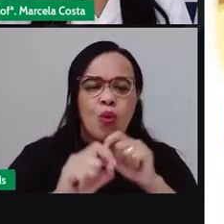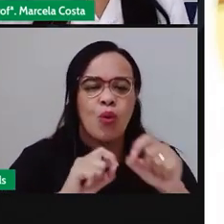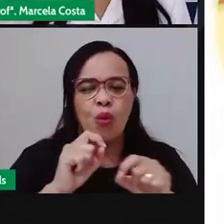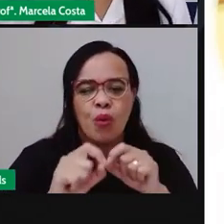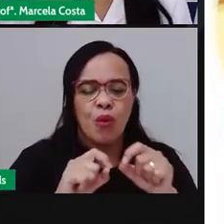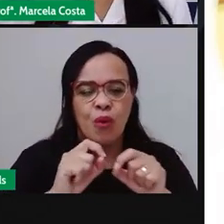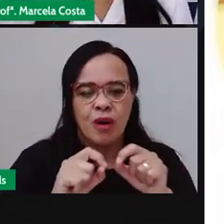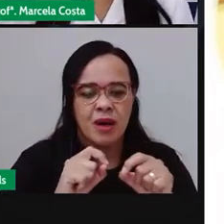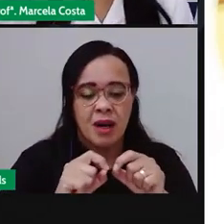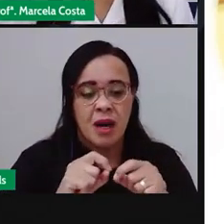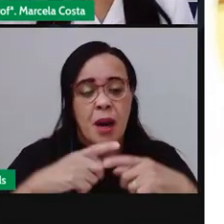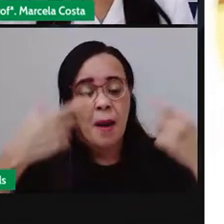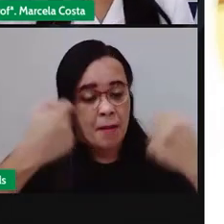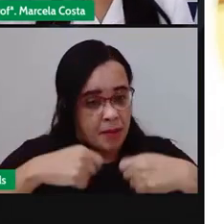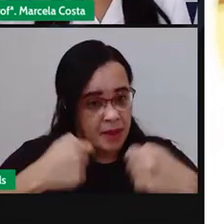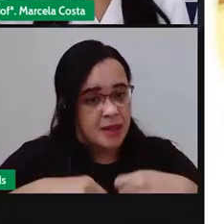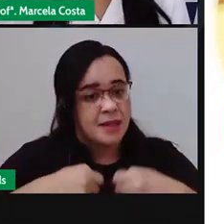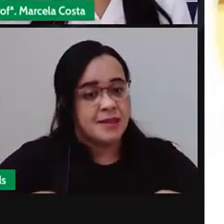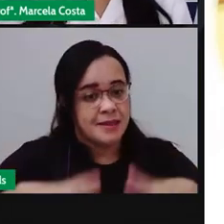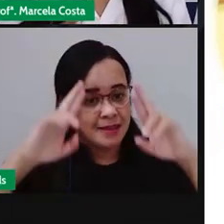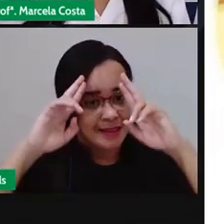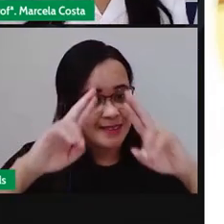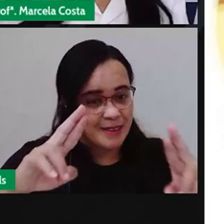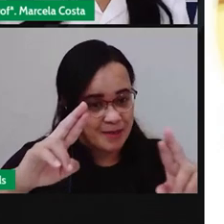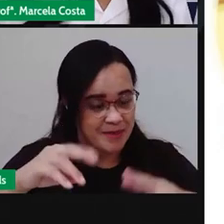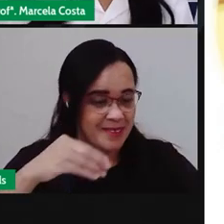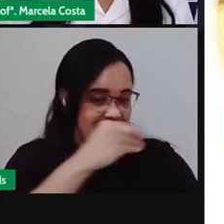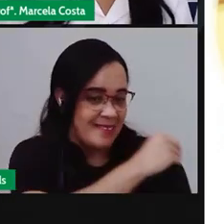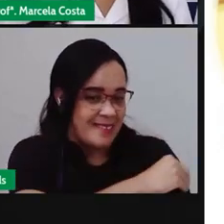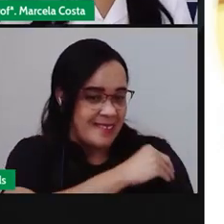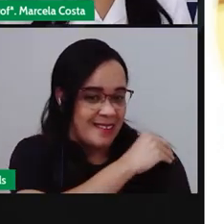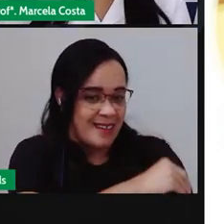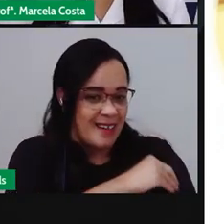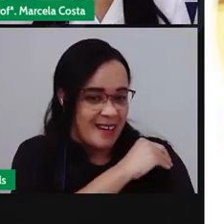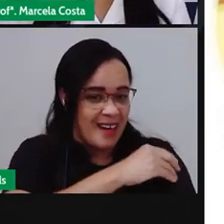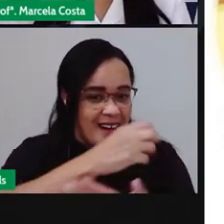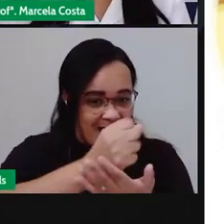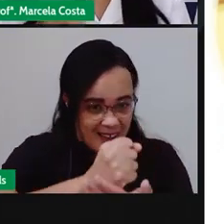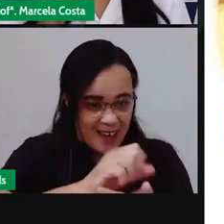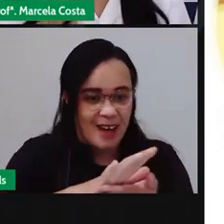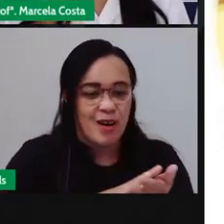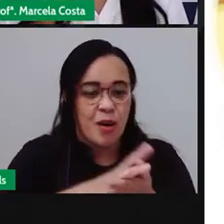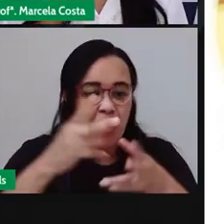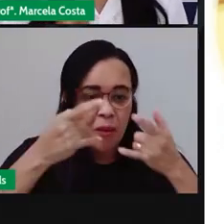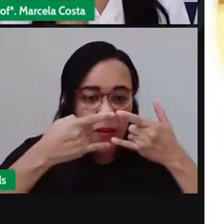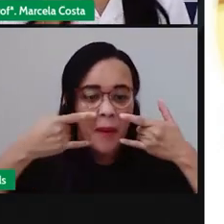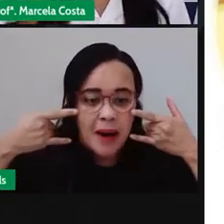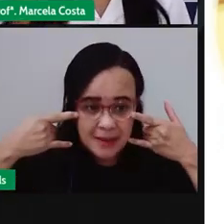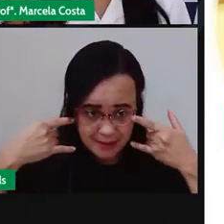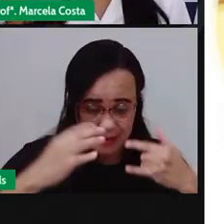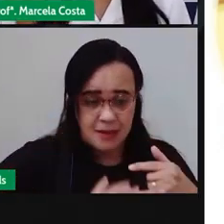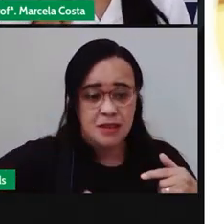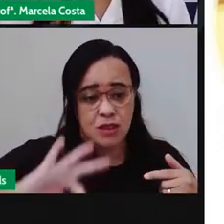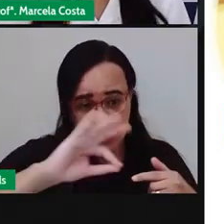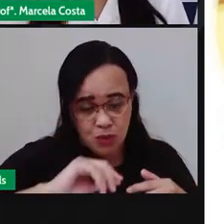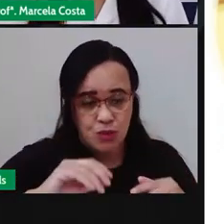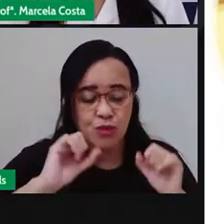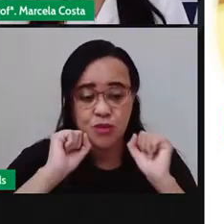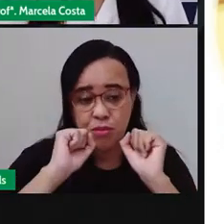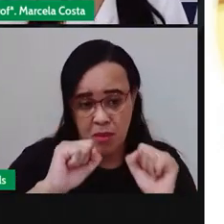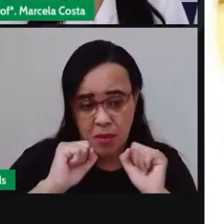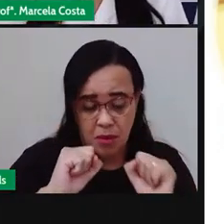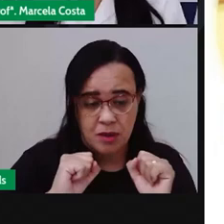protocolos de distanciamento social que você faça uma campanha de conscientização a respeito do descarte de lixo aí na sua